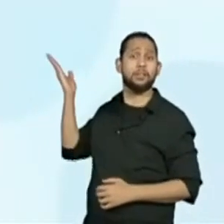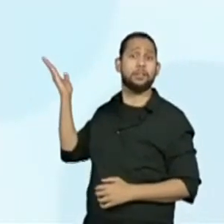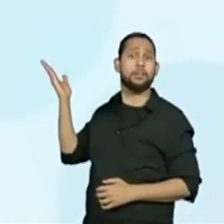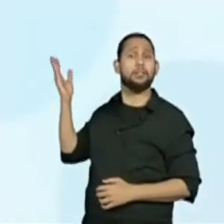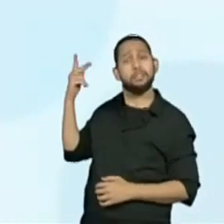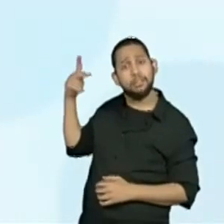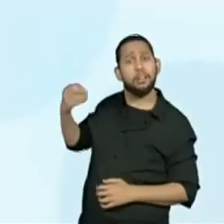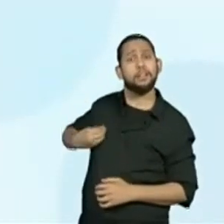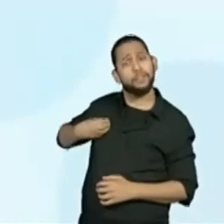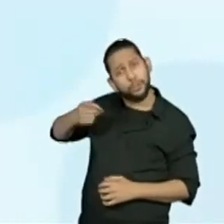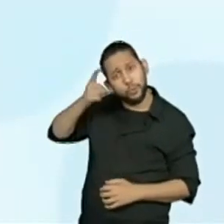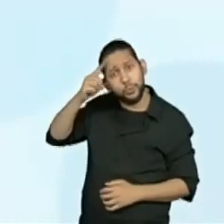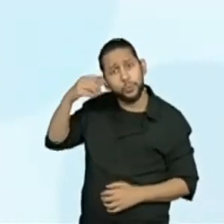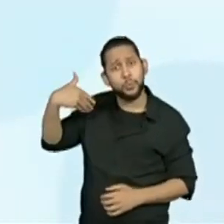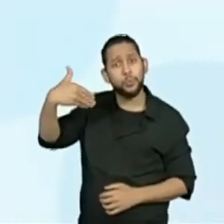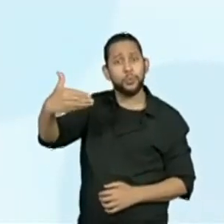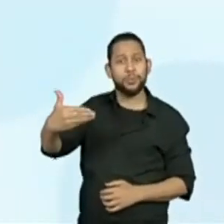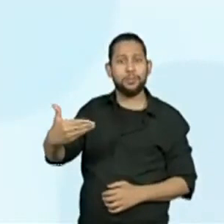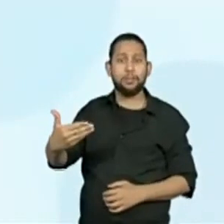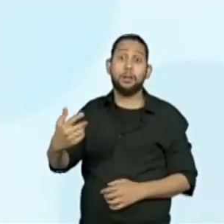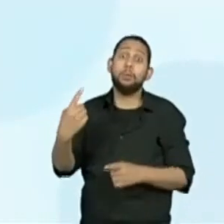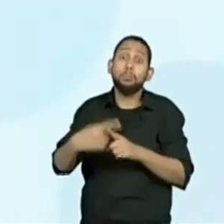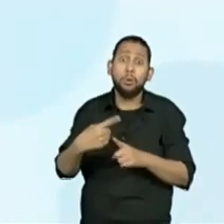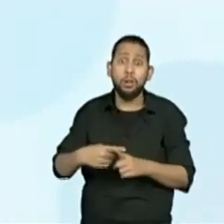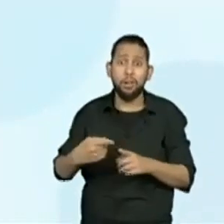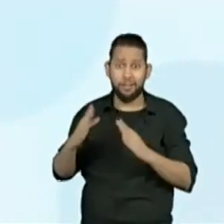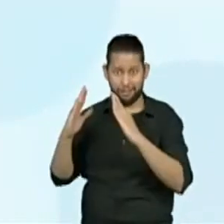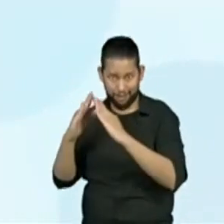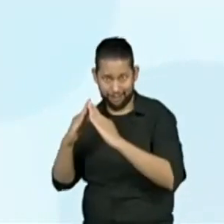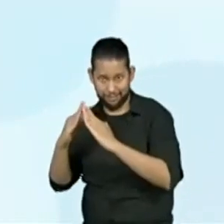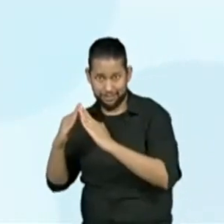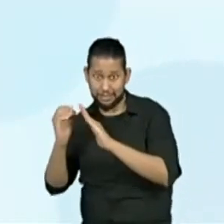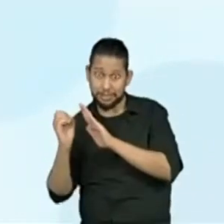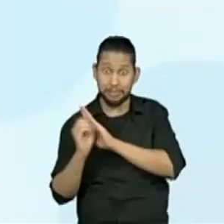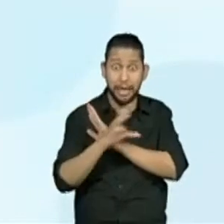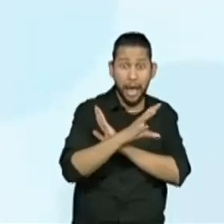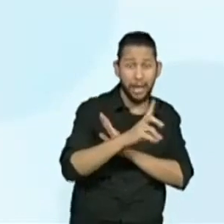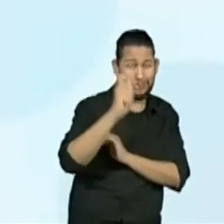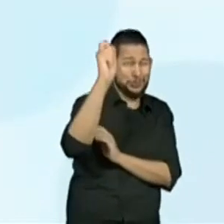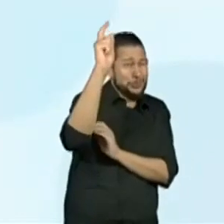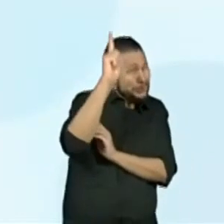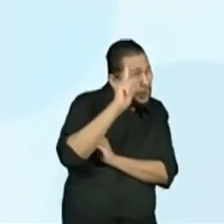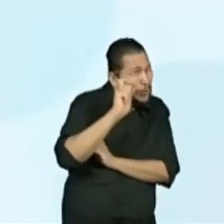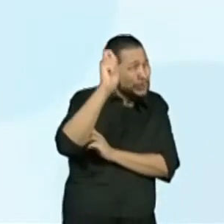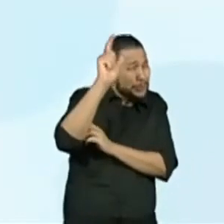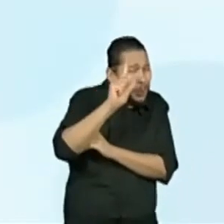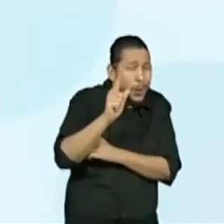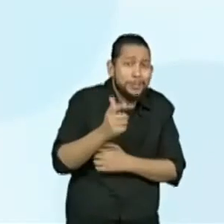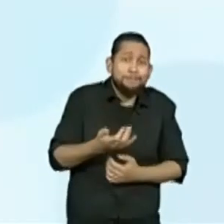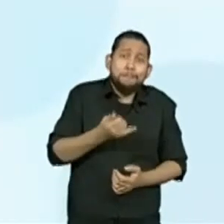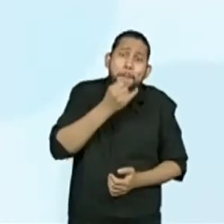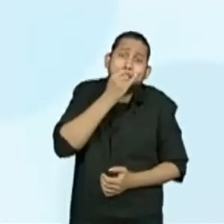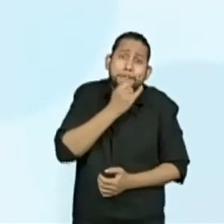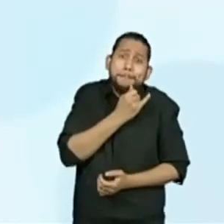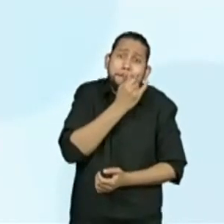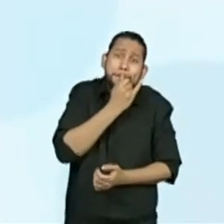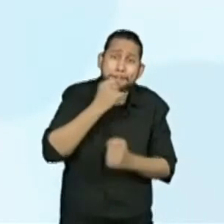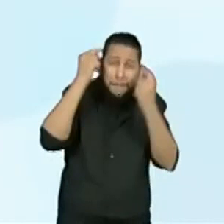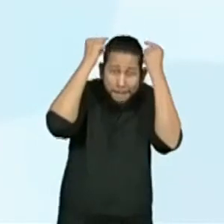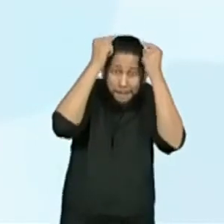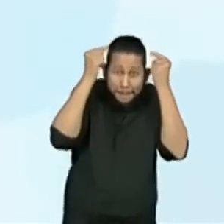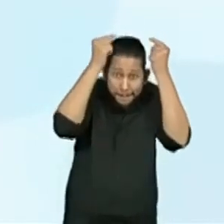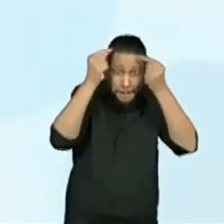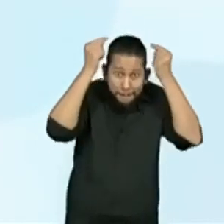A necessidade do uso do chapéu devido ao sol, que era o que ele tinha, o eu lírico assume o tom